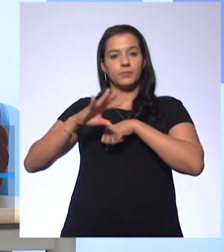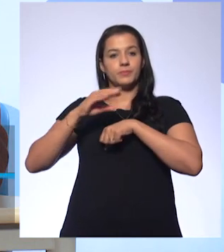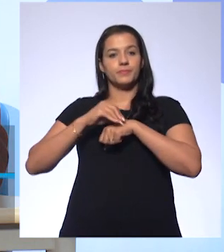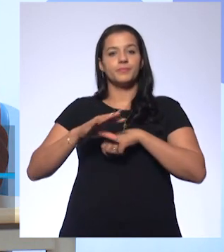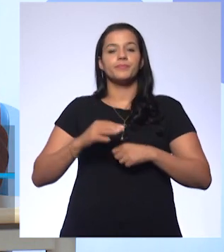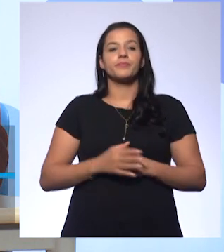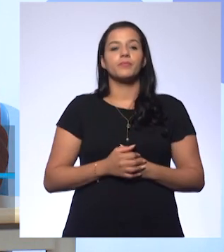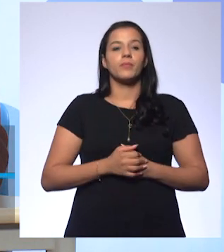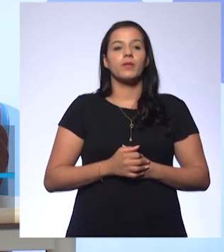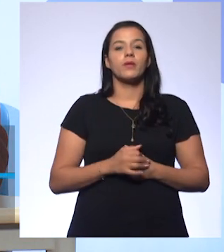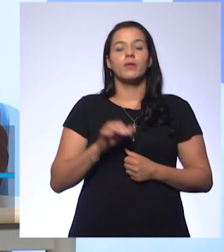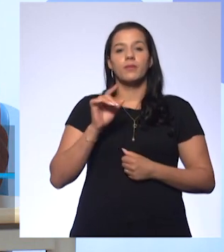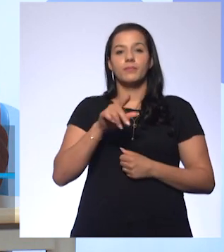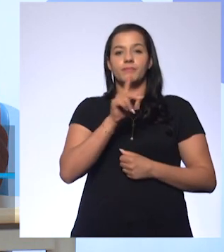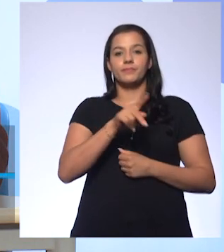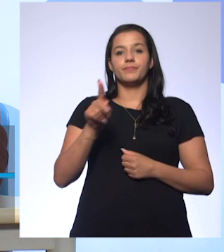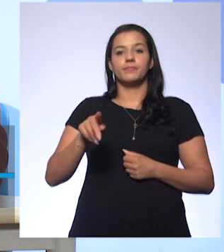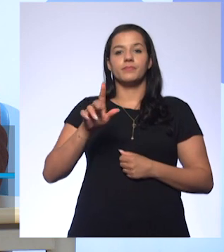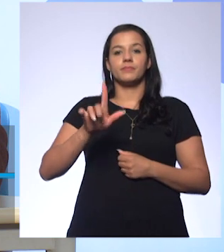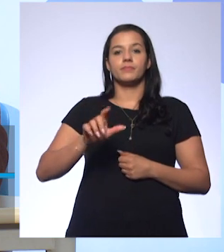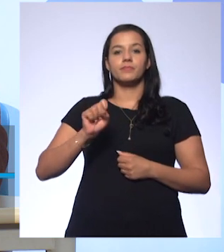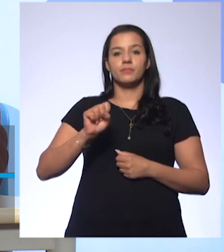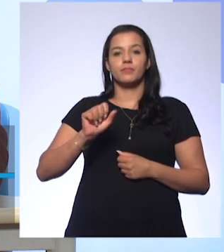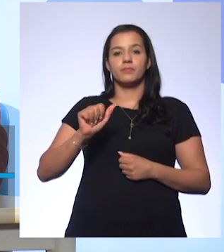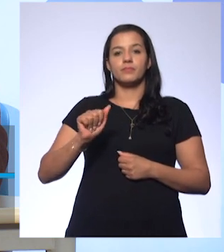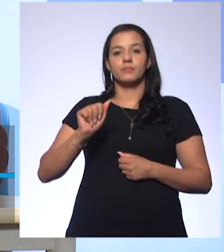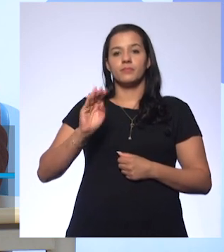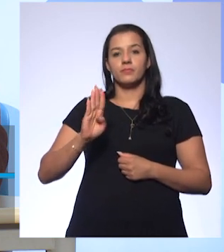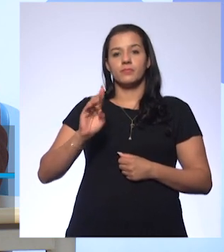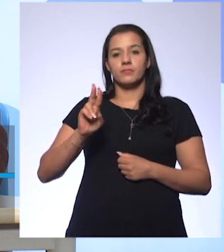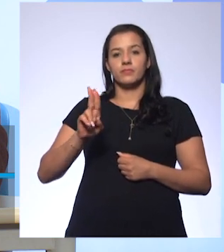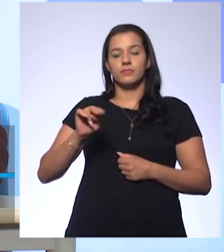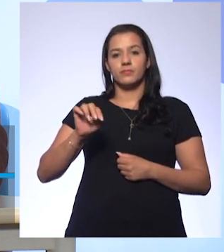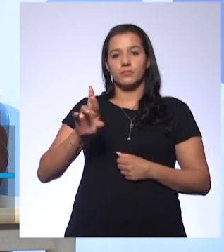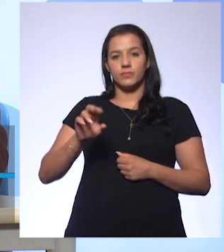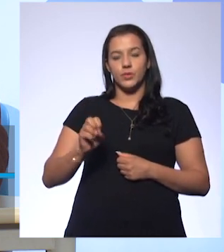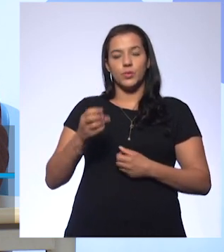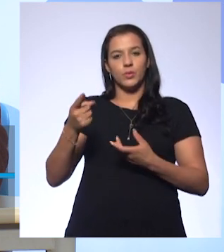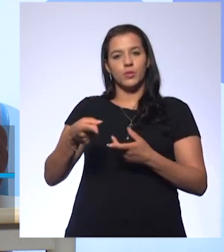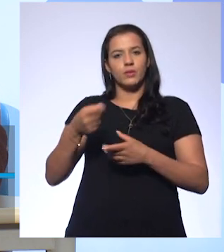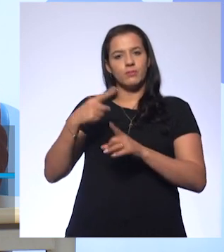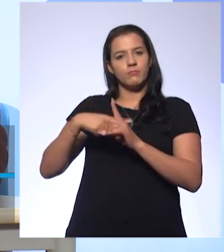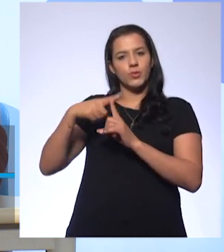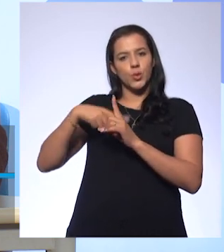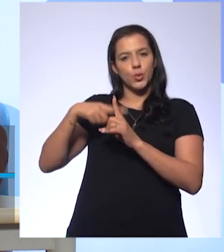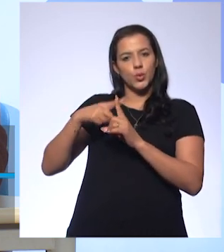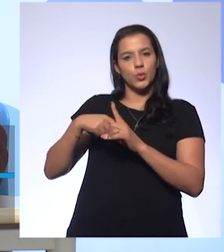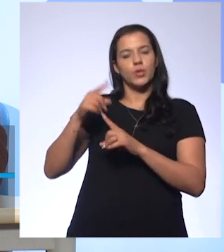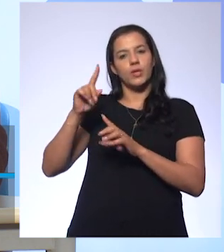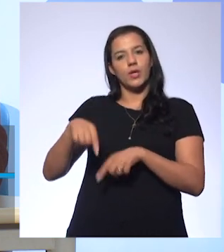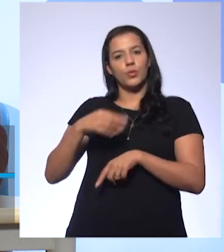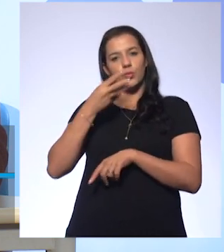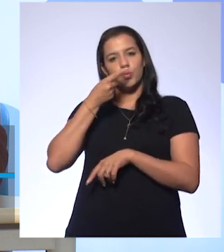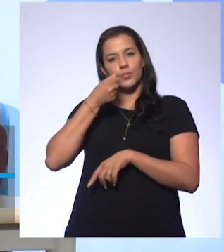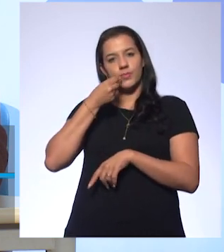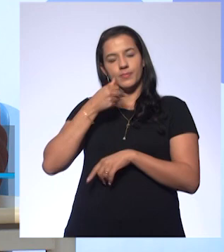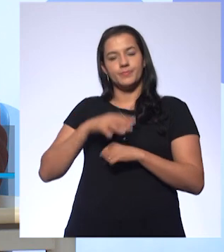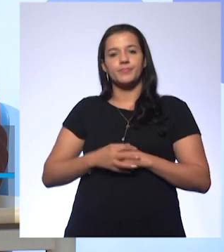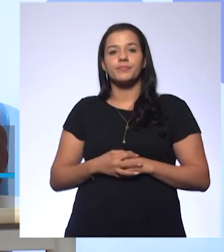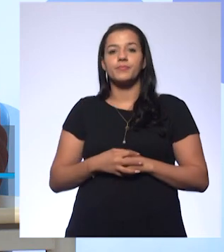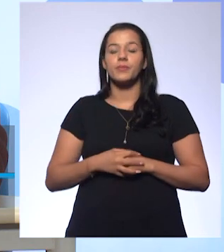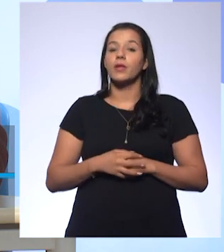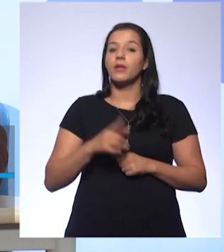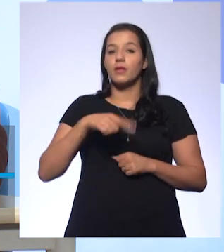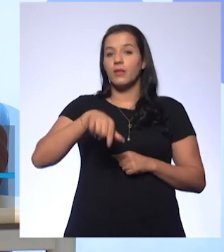O professor Saburo escreve o seguinte. Uma forma de medir o pH aproximado é o nosso paladar. Existem